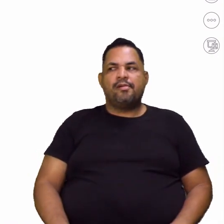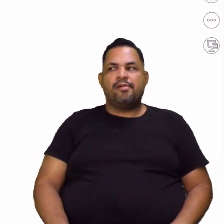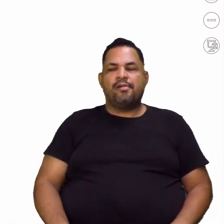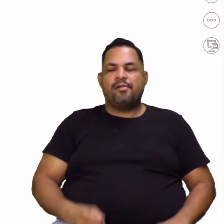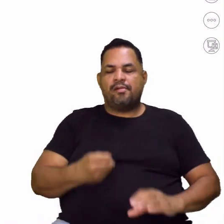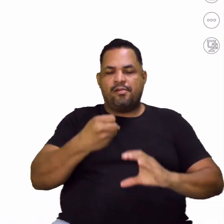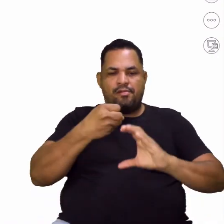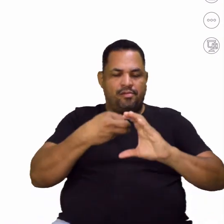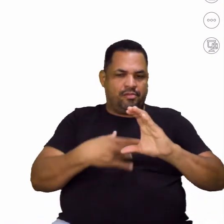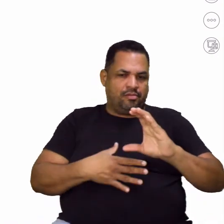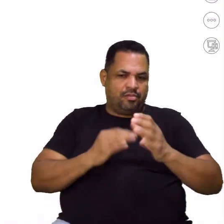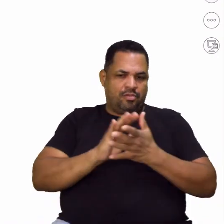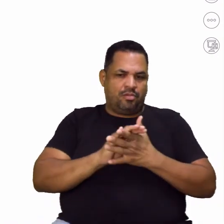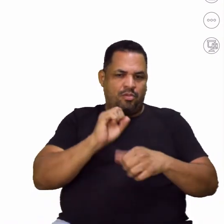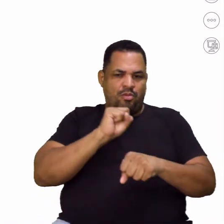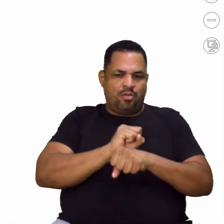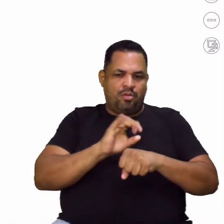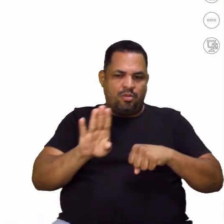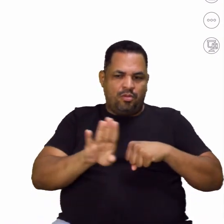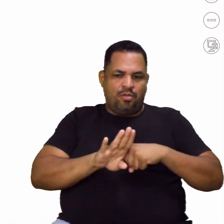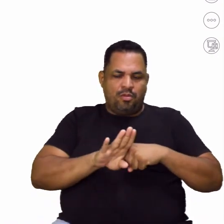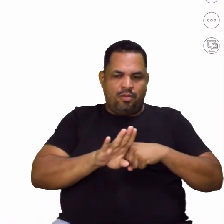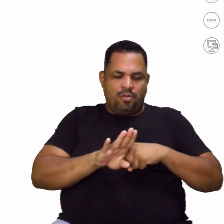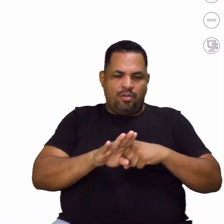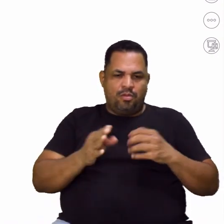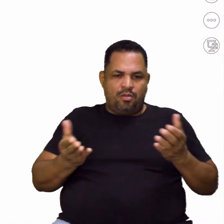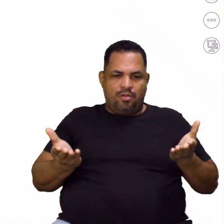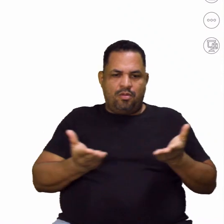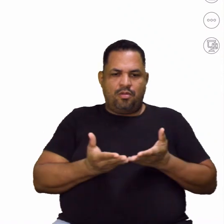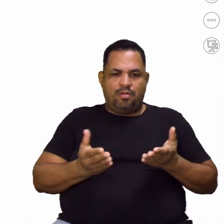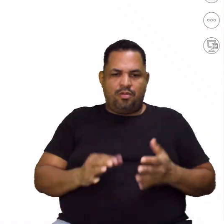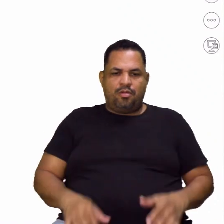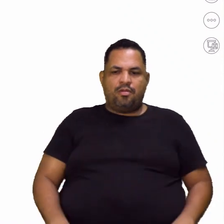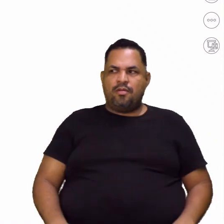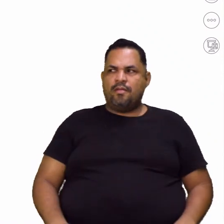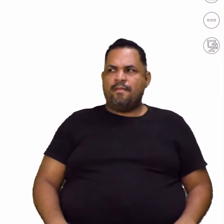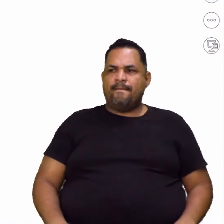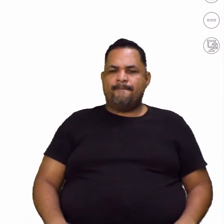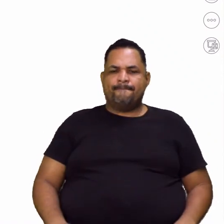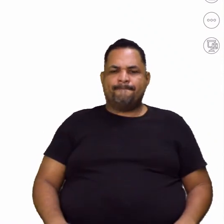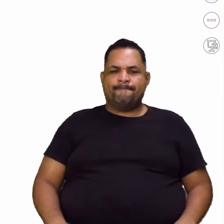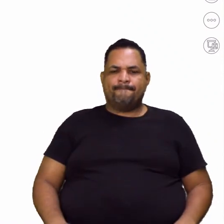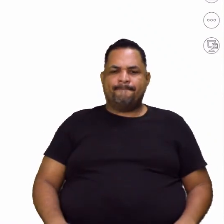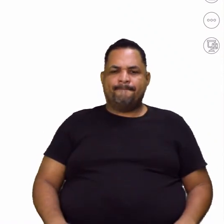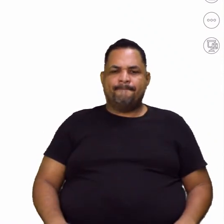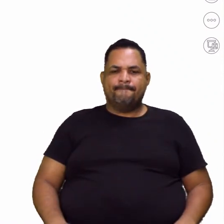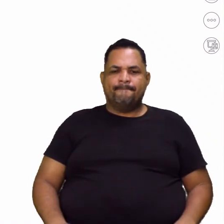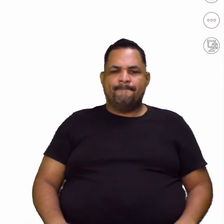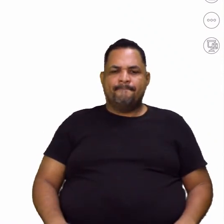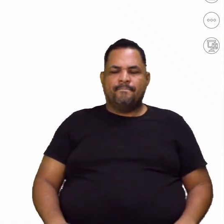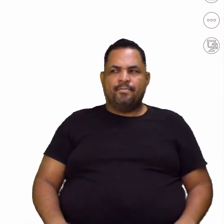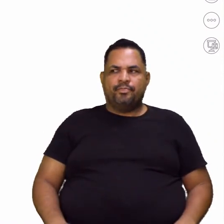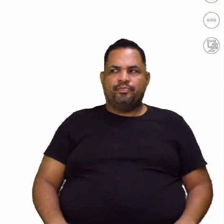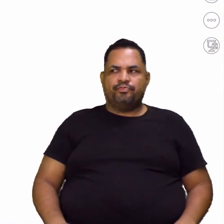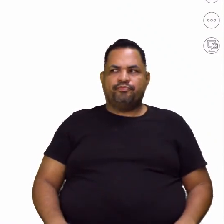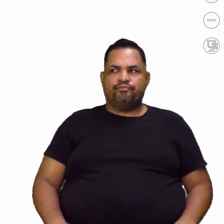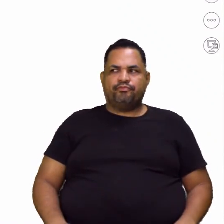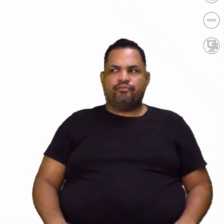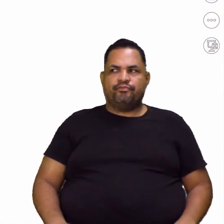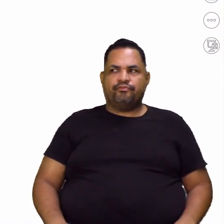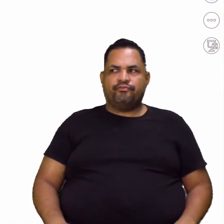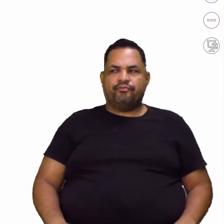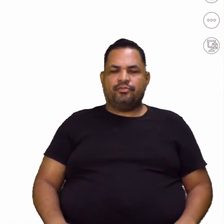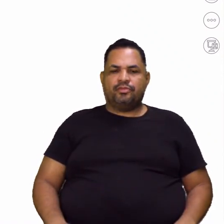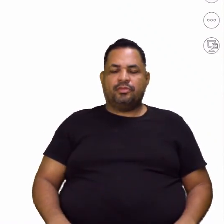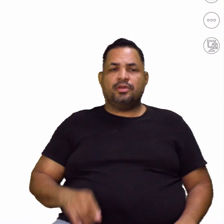o quê? O substantivo. Agora, vamos ver lá. Que ele